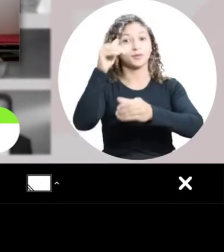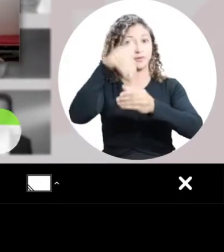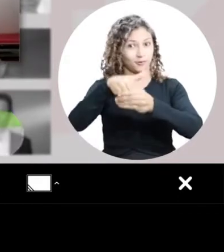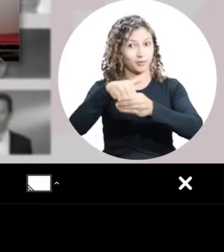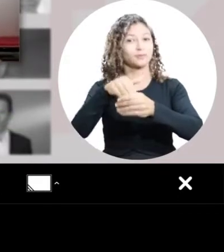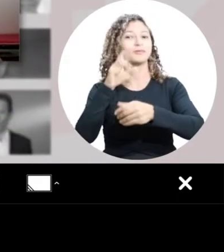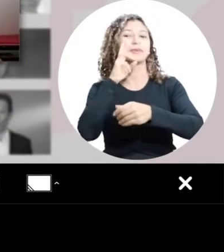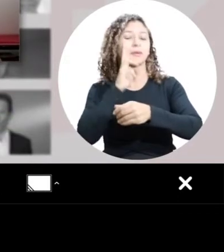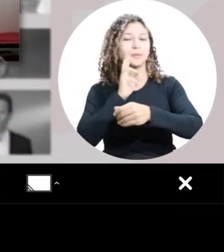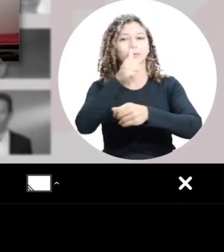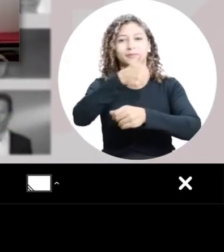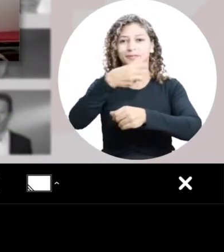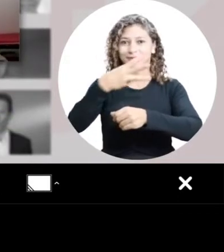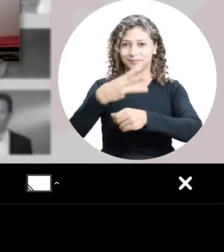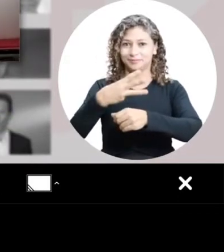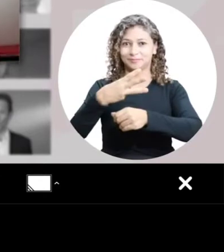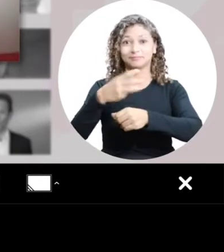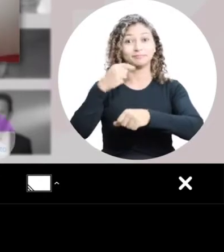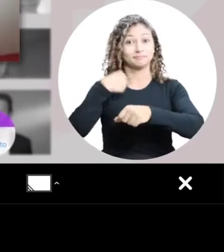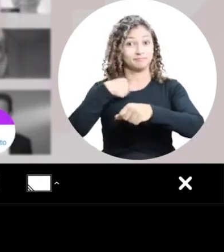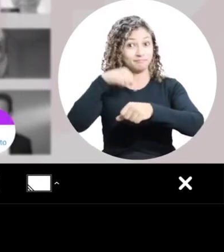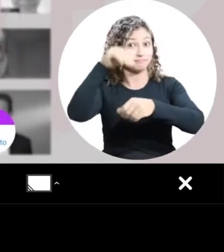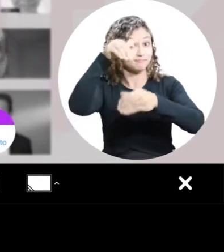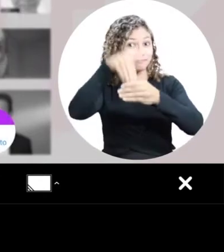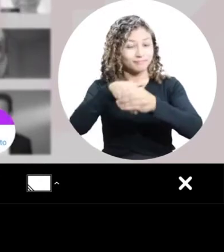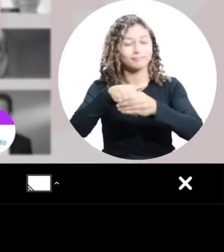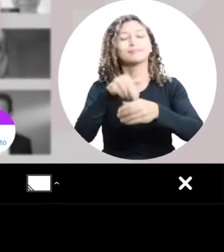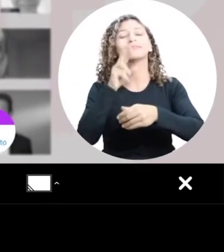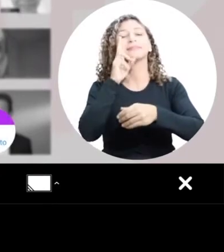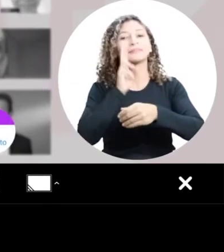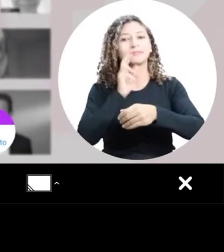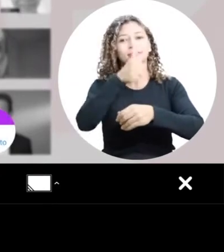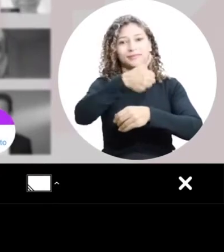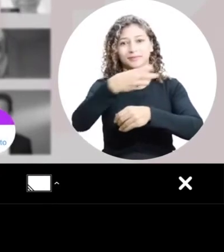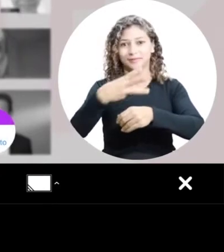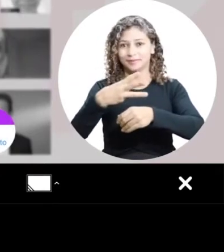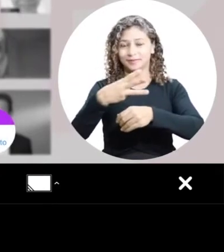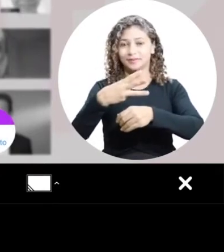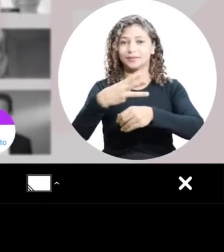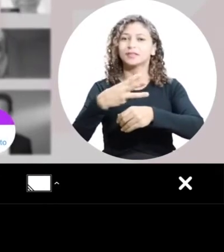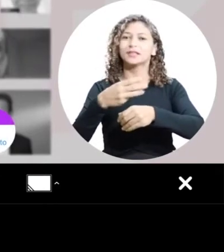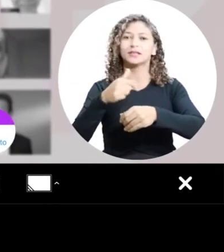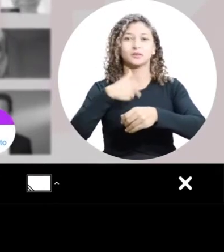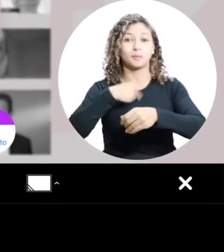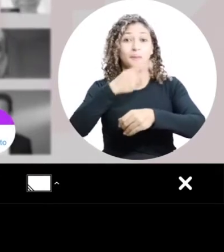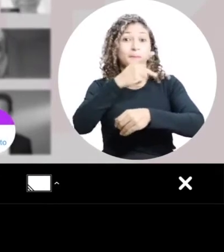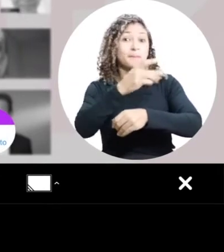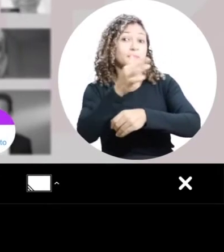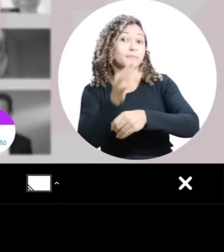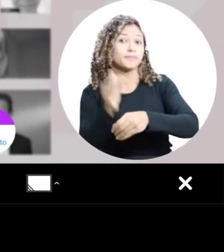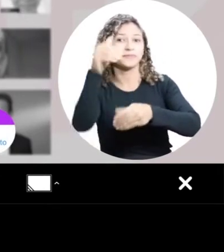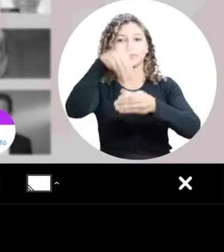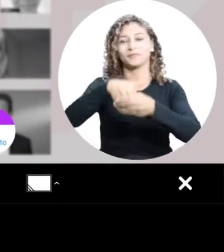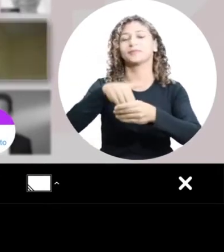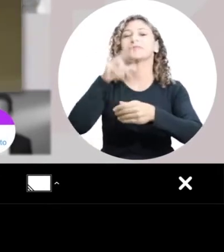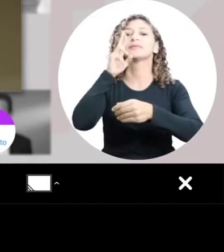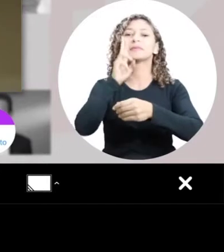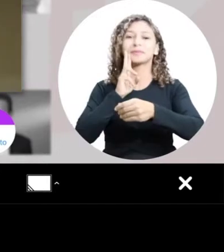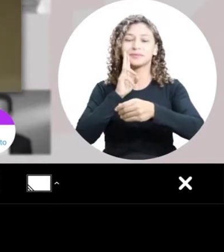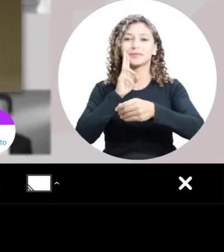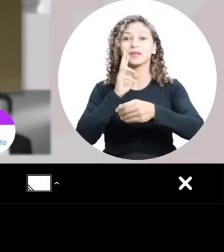Sou PT, voto Ramon Cujui. Ramon Cujui, 13. Vote Ramon Cujui, 13.